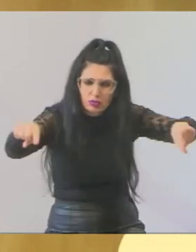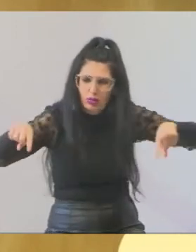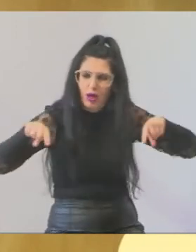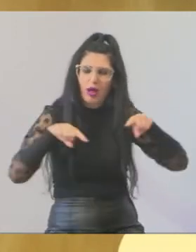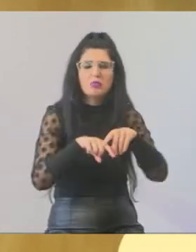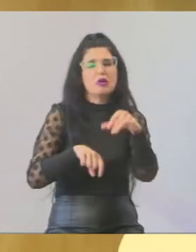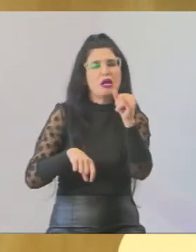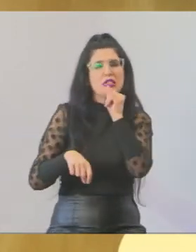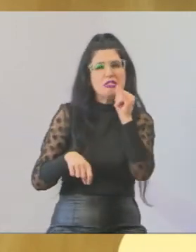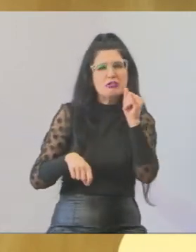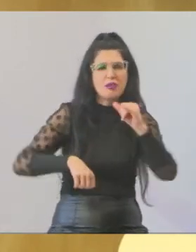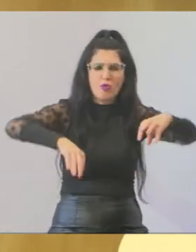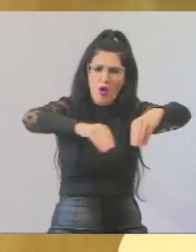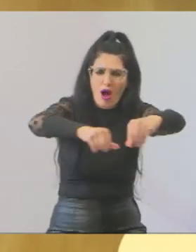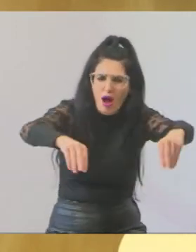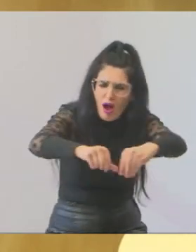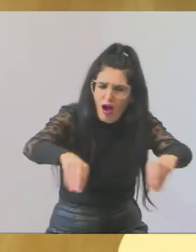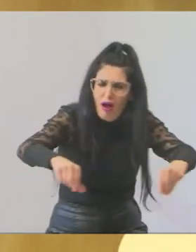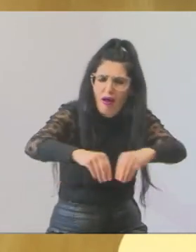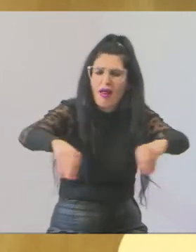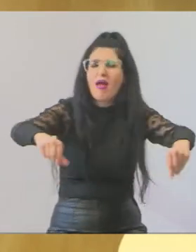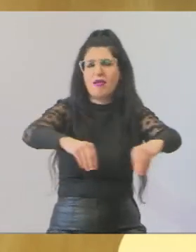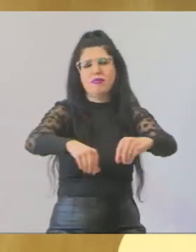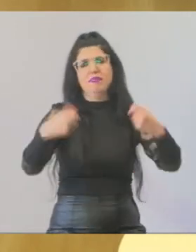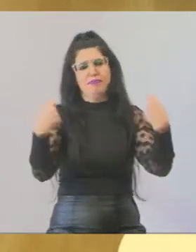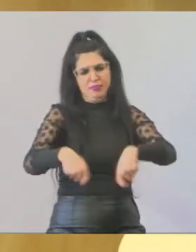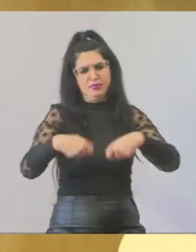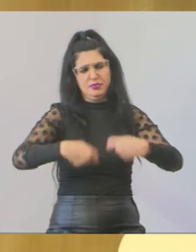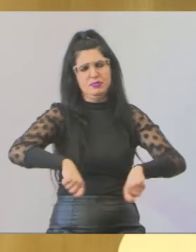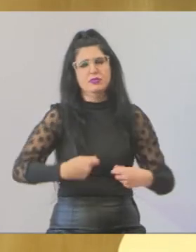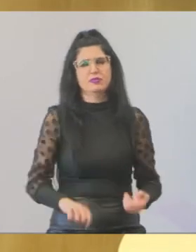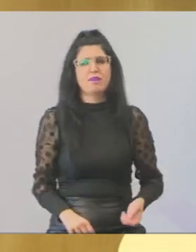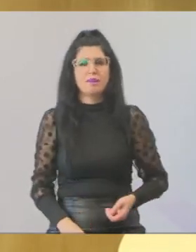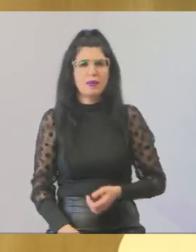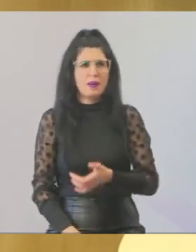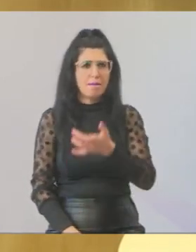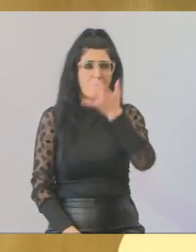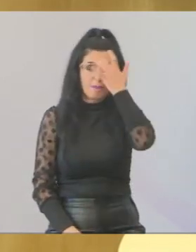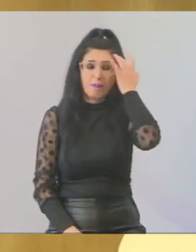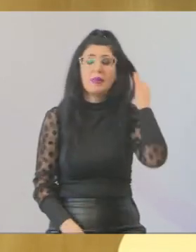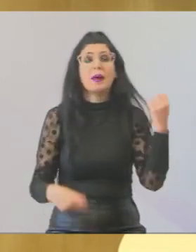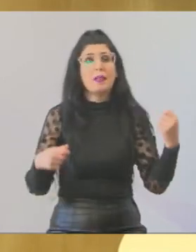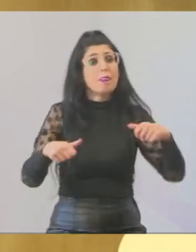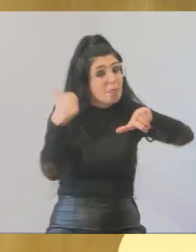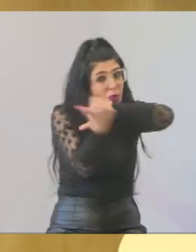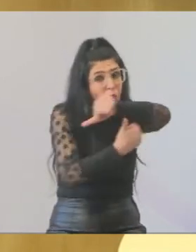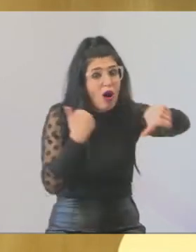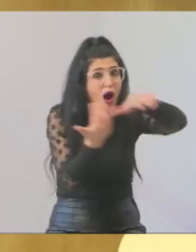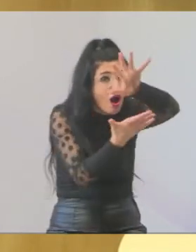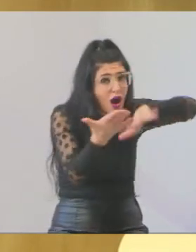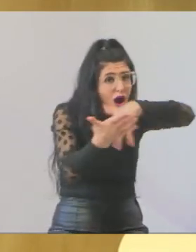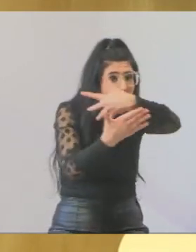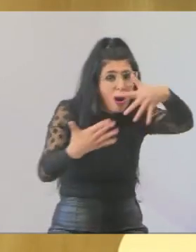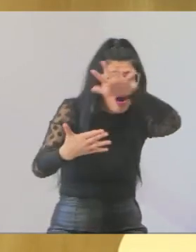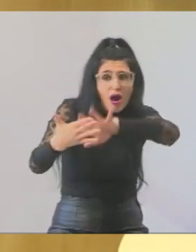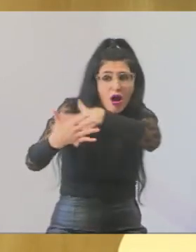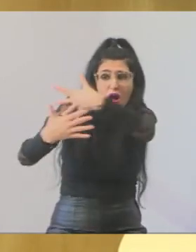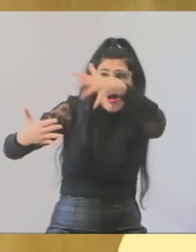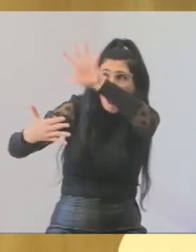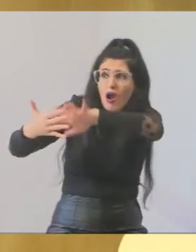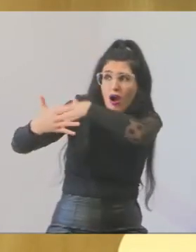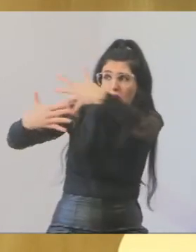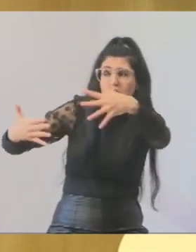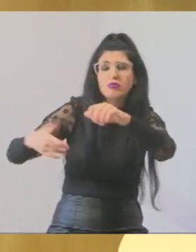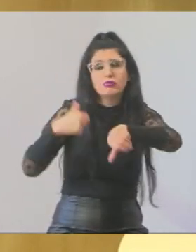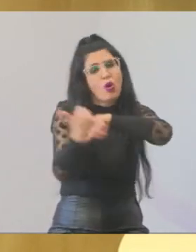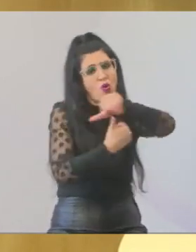o caso, estar levando a melhoria para aqueles moradores que esperaram tanto a troca daquele alambrado, não é, Paulinho? E agora que receberam a melhoria ali,